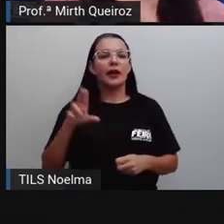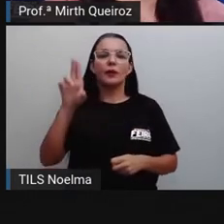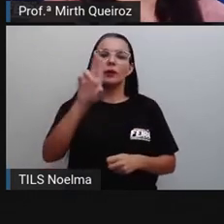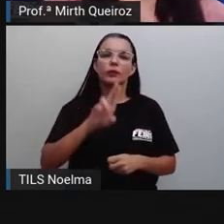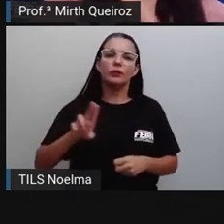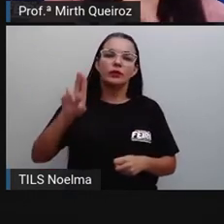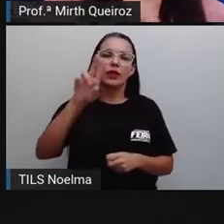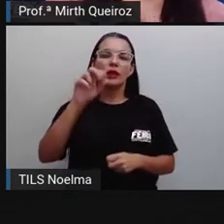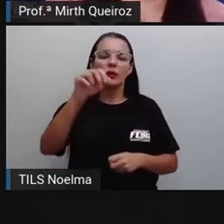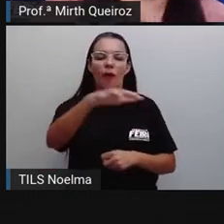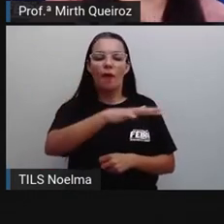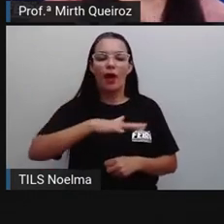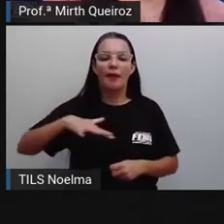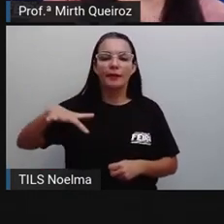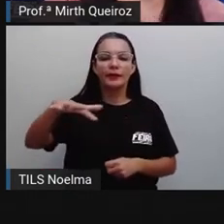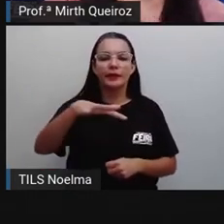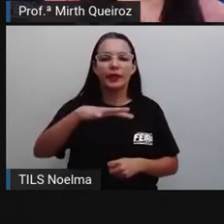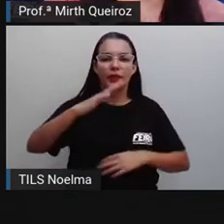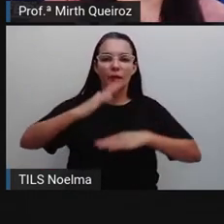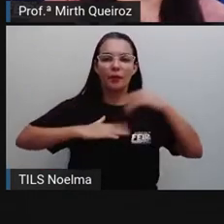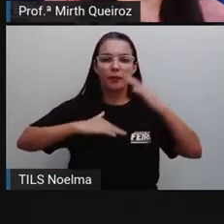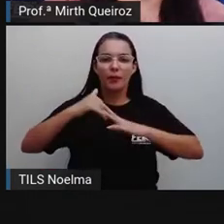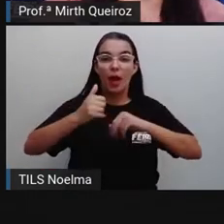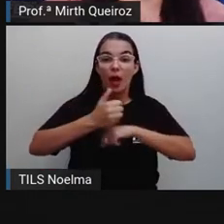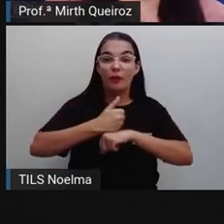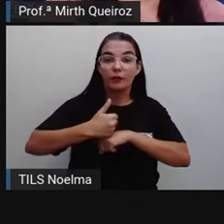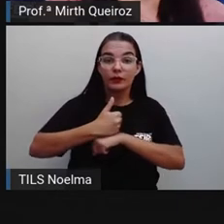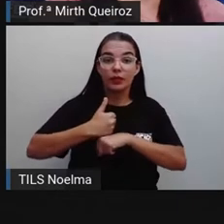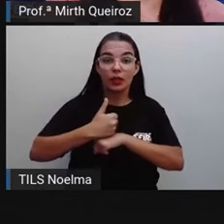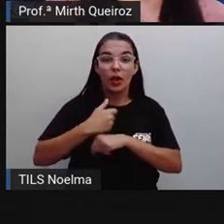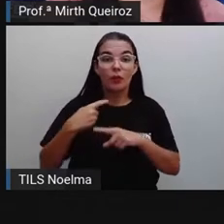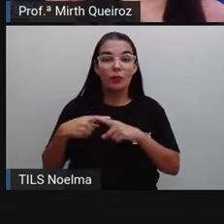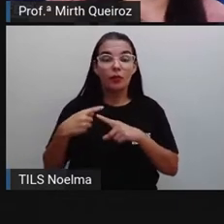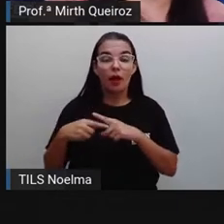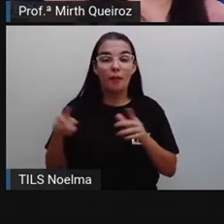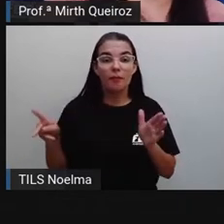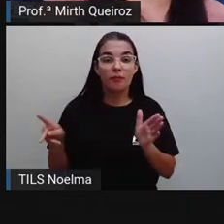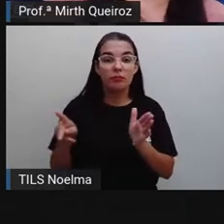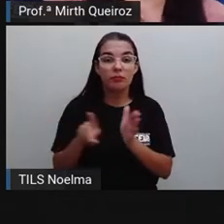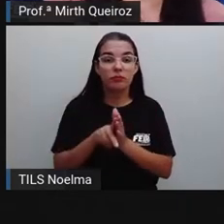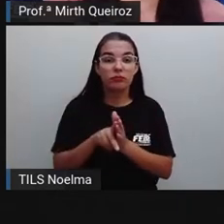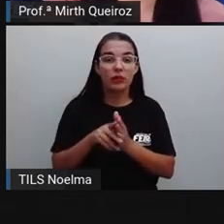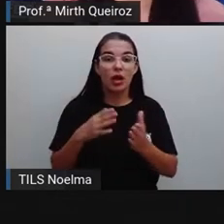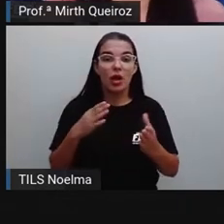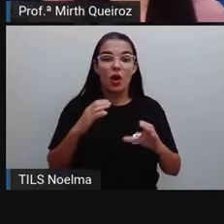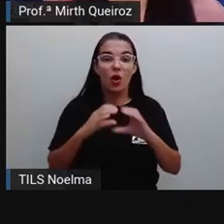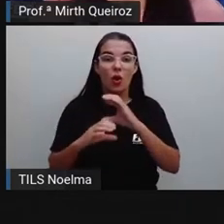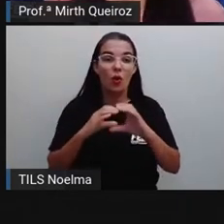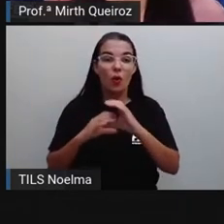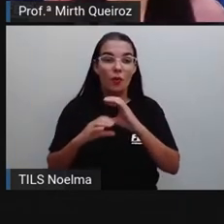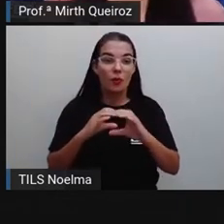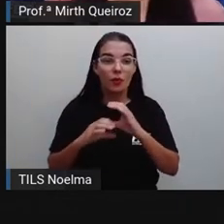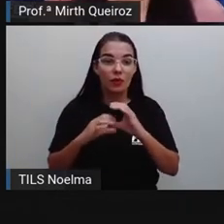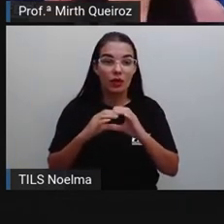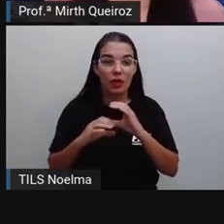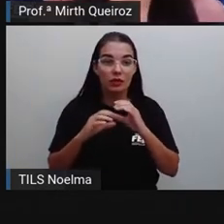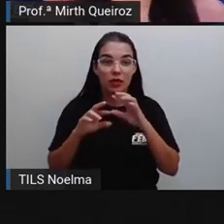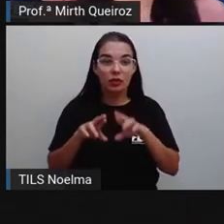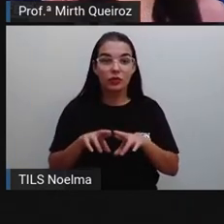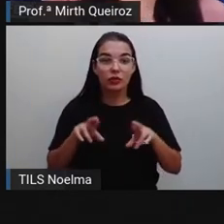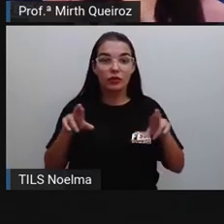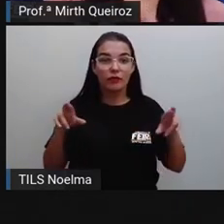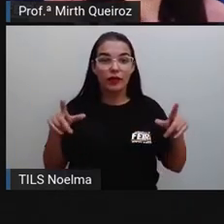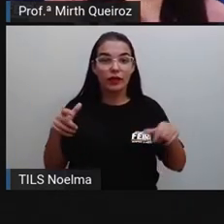no ambiente profissional e que estabelece uma comunicação entre esses diferentes profissionais